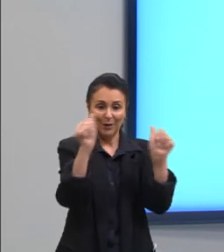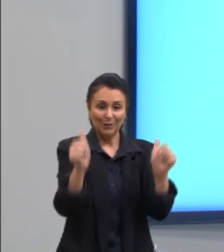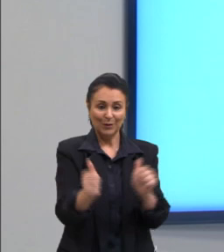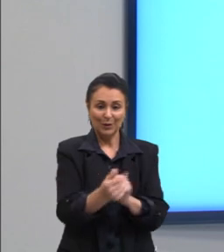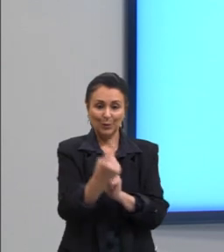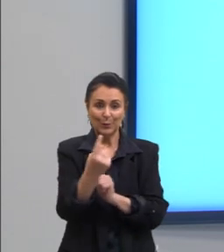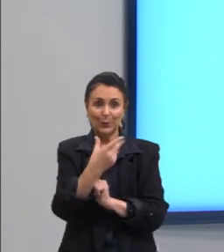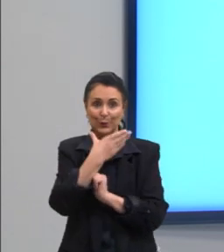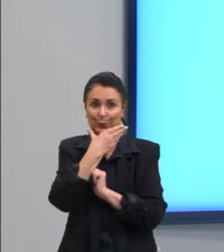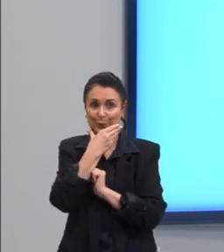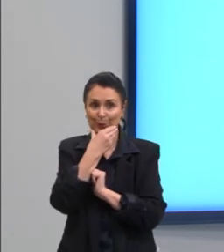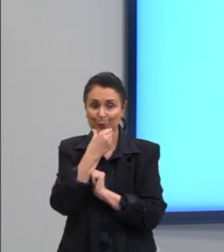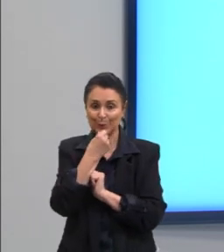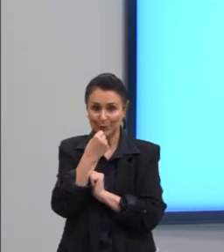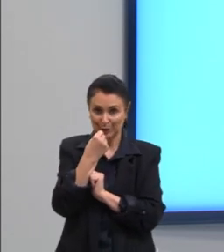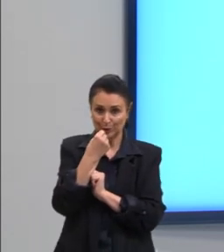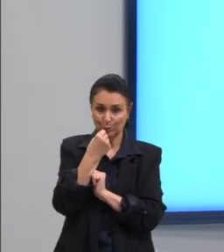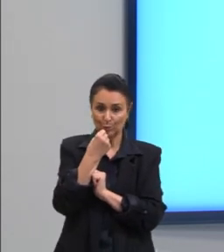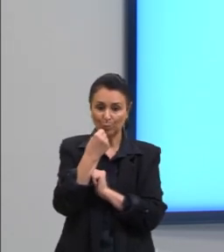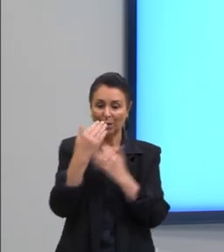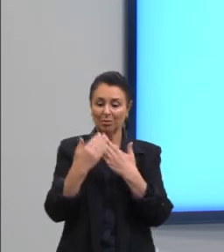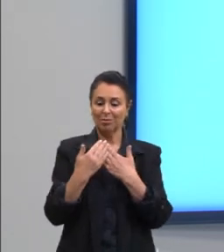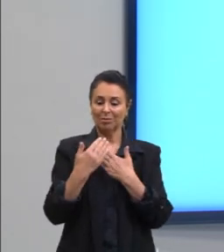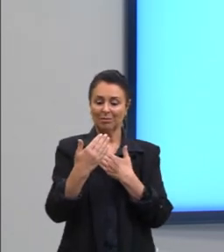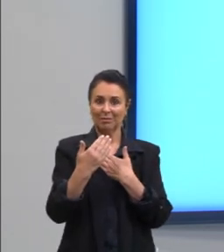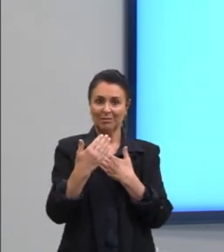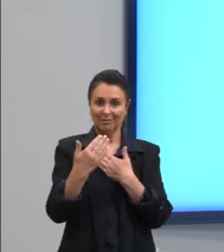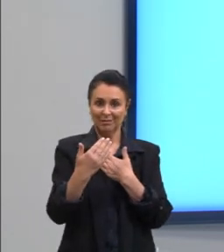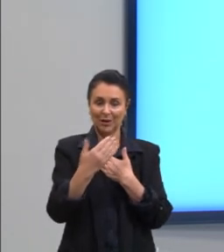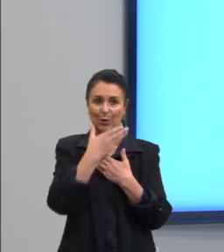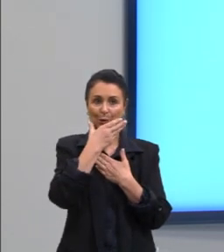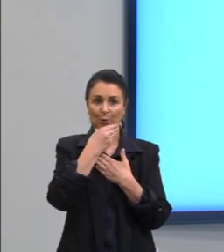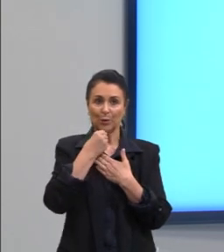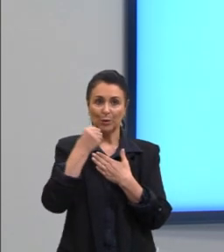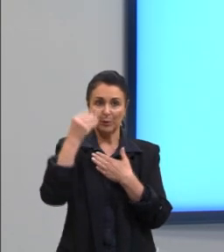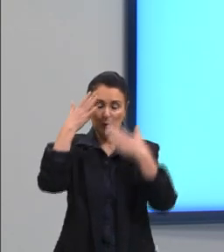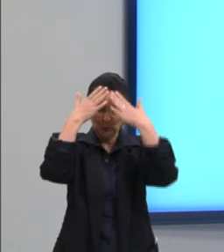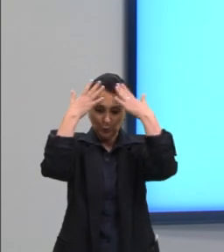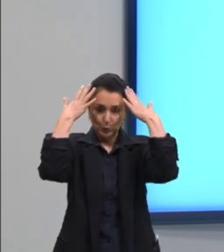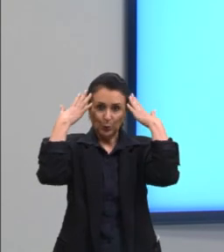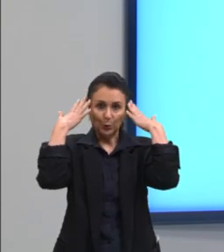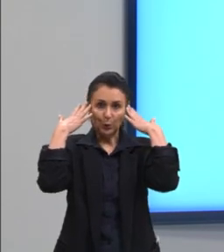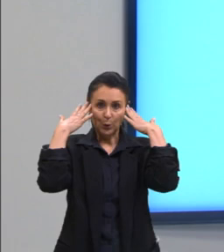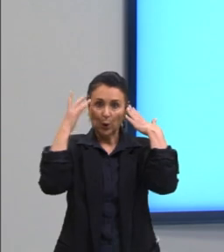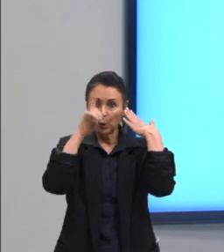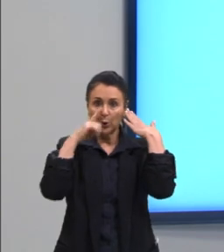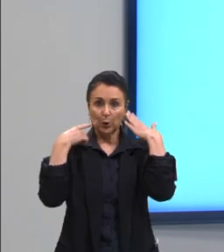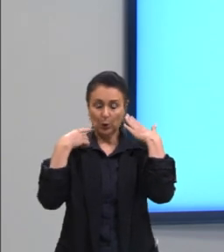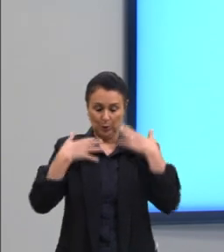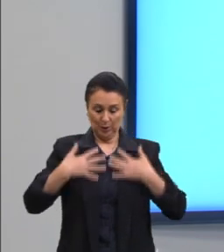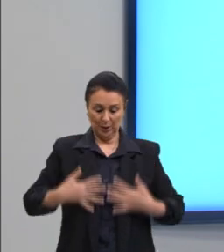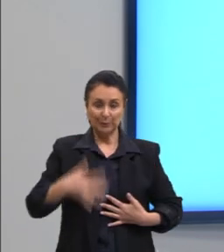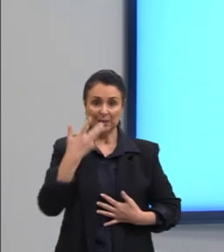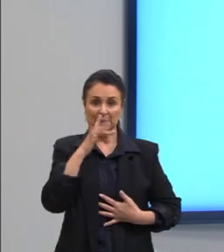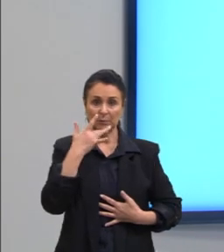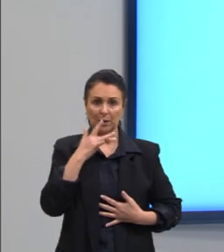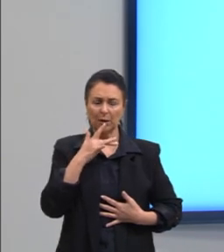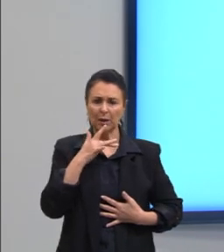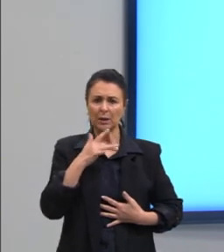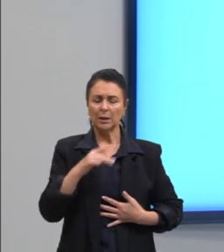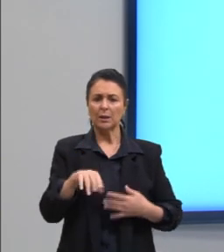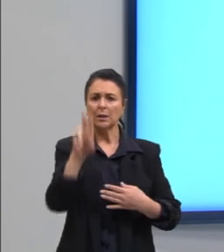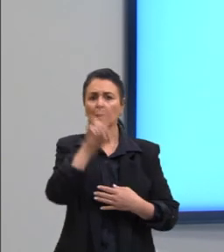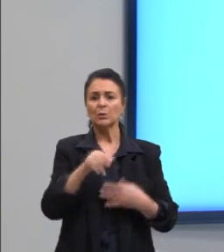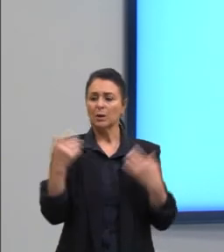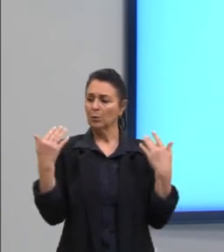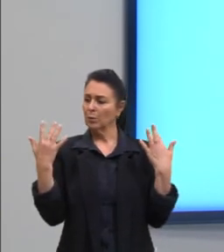menino, então, à frente de um quadro, esse menino é um menino louro, de camiseta branca e está, então, sinalizando com as mãos